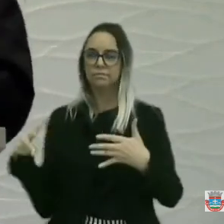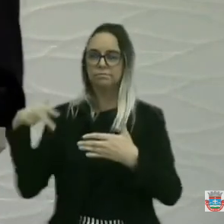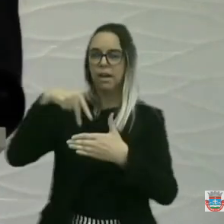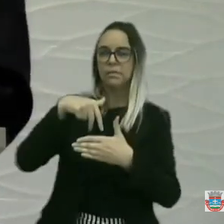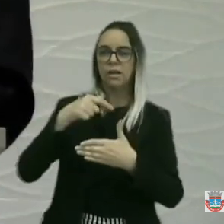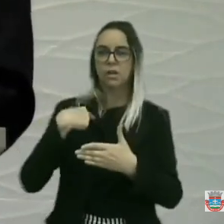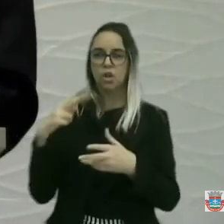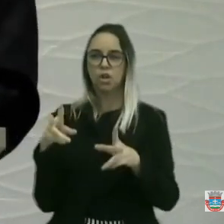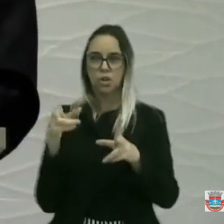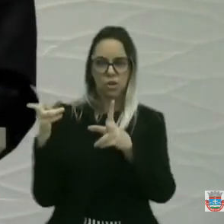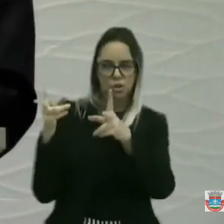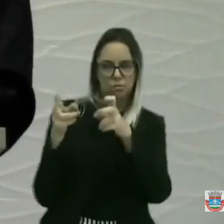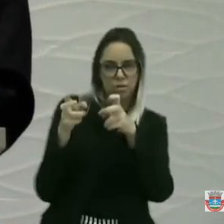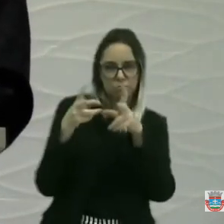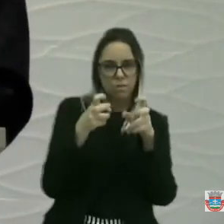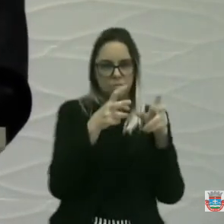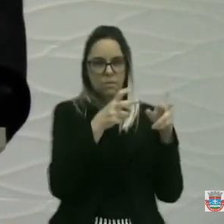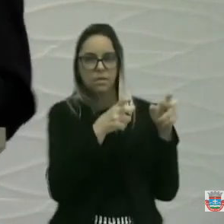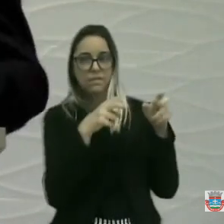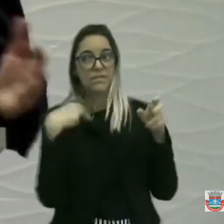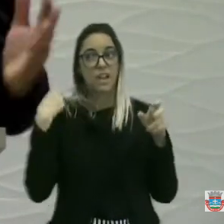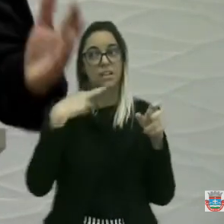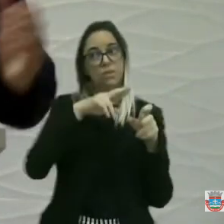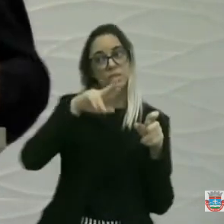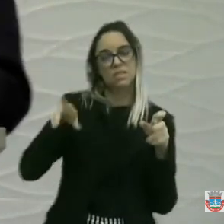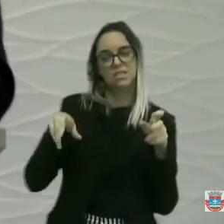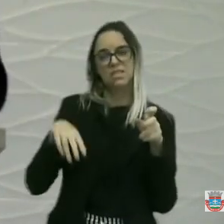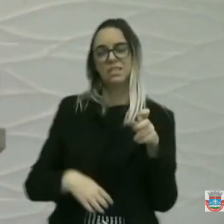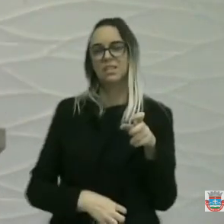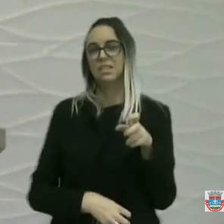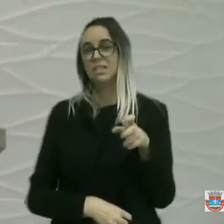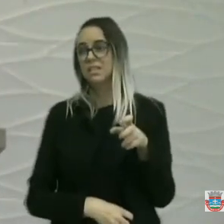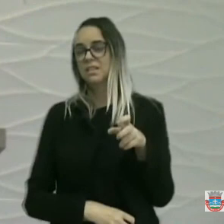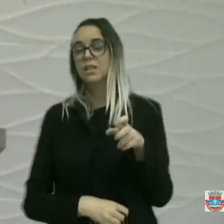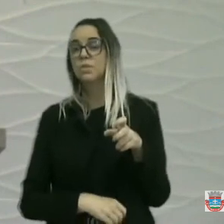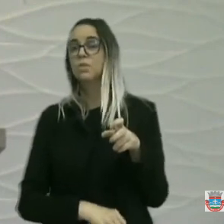que não têm o que dizer.